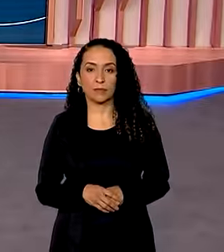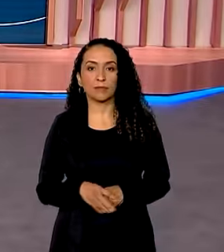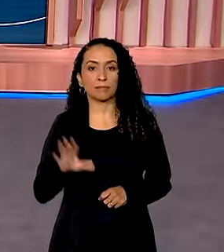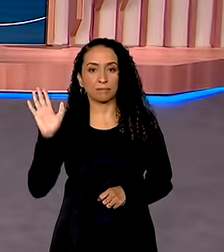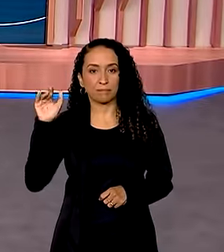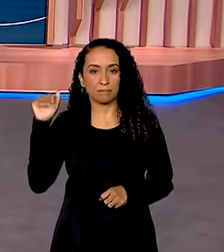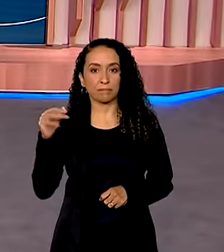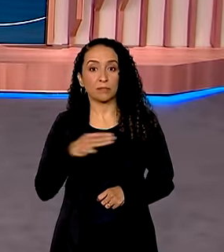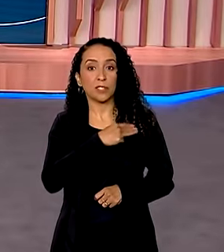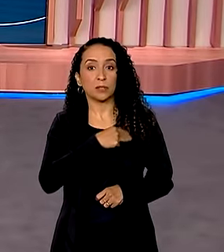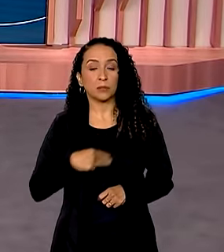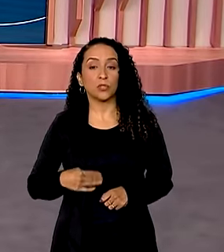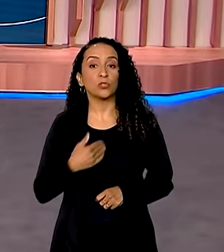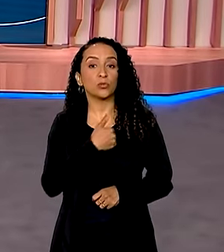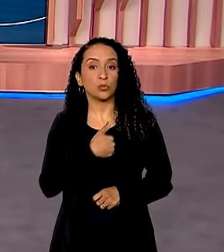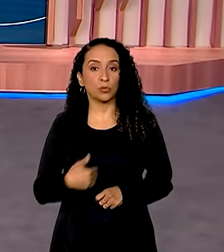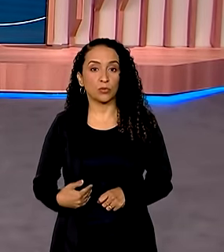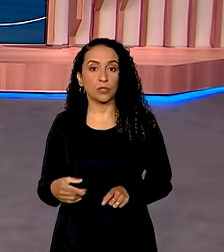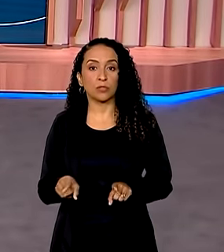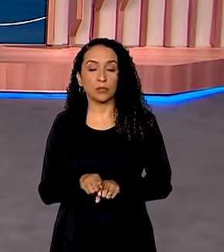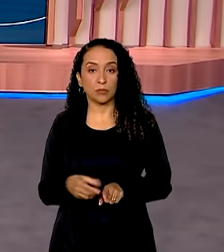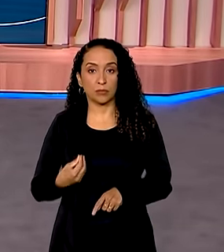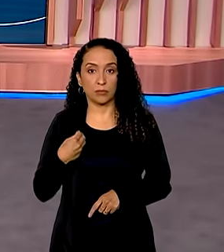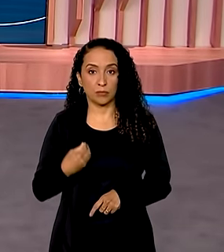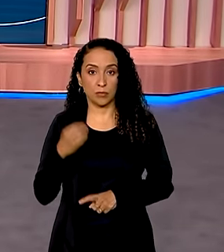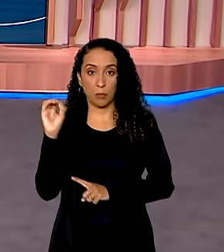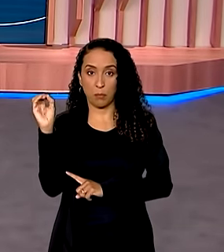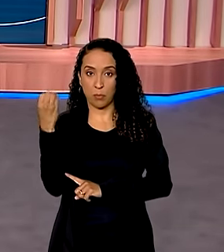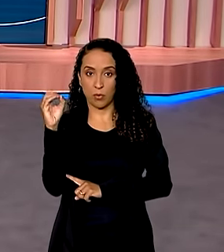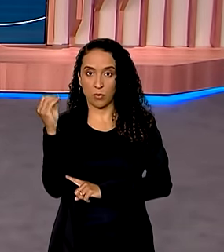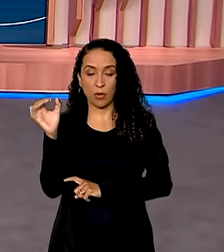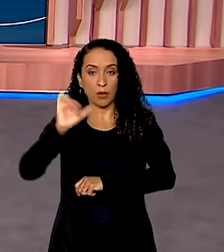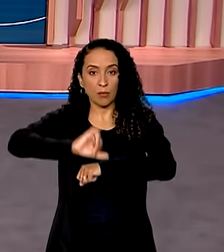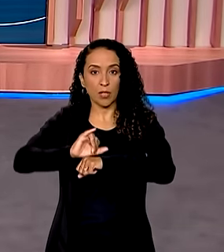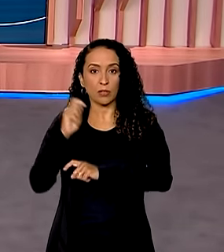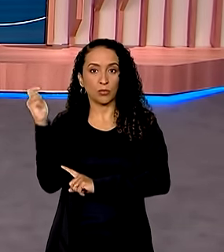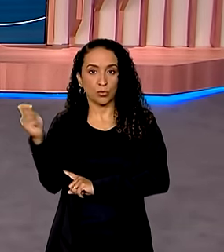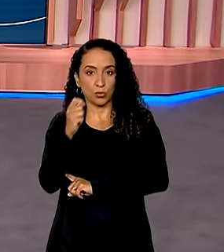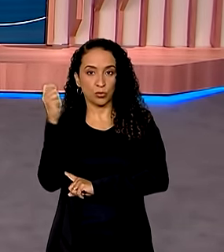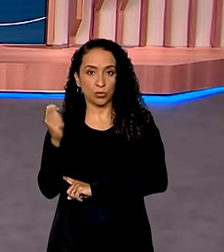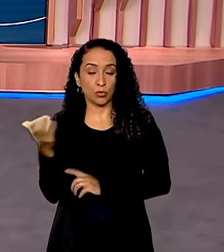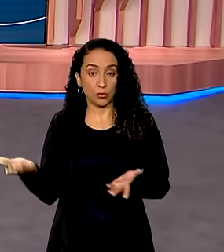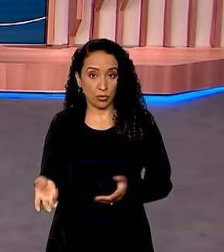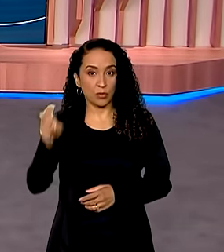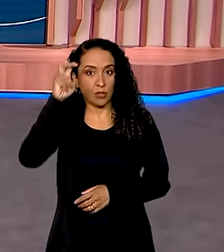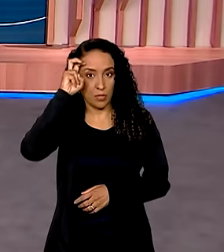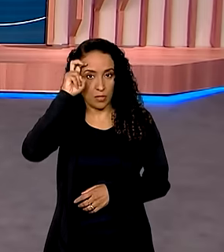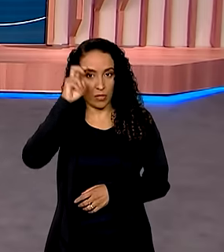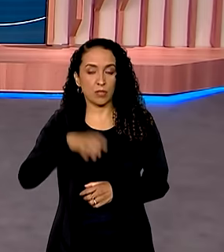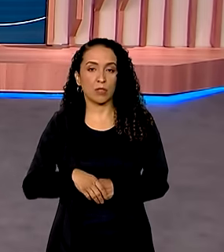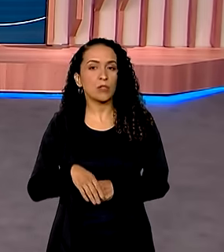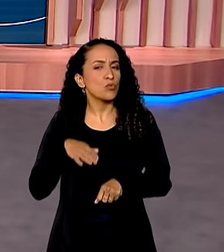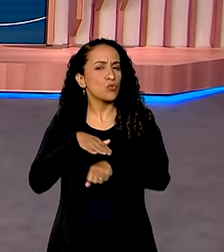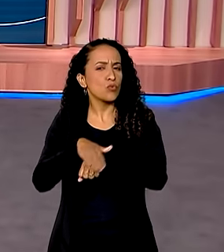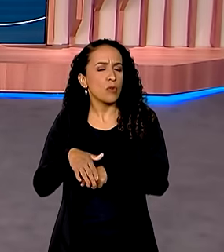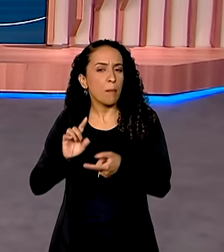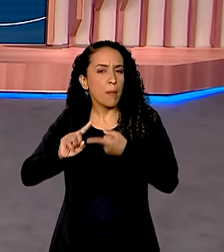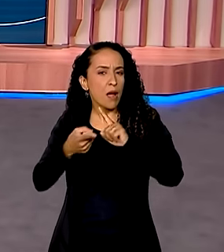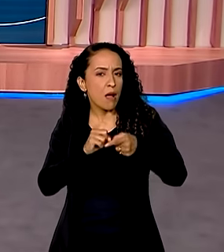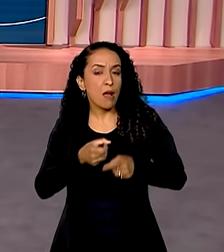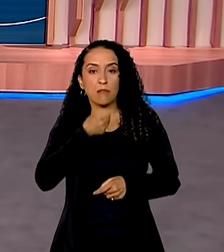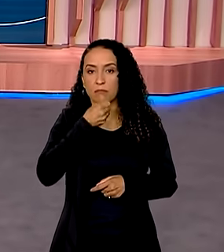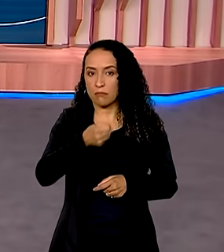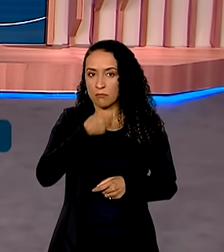Olá, ministros do governo estiveram em Porto Alegre, capital do Rio Grande do Sul, nesta quinta-feira. Eles conversaram com a